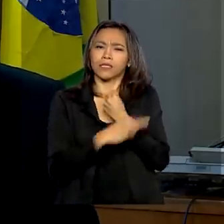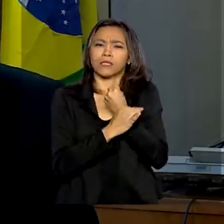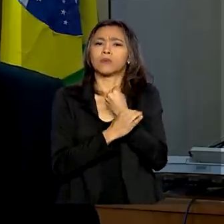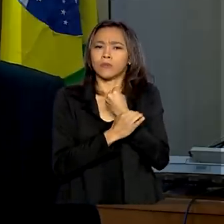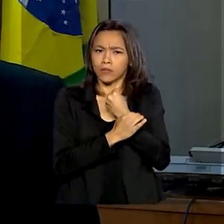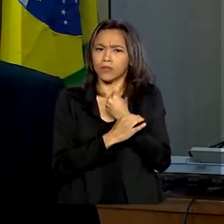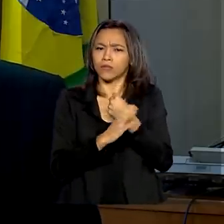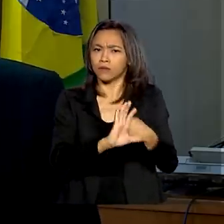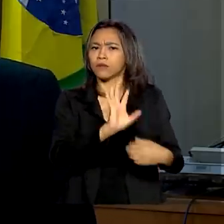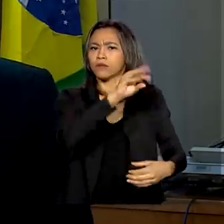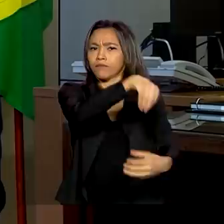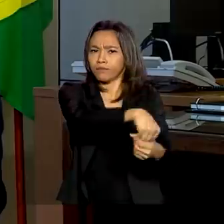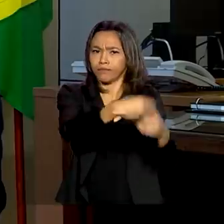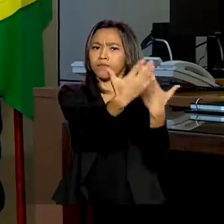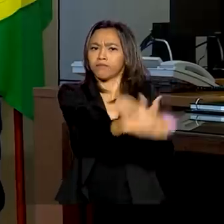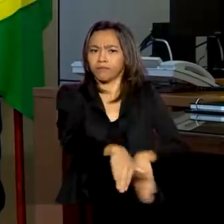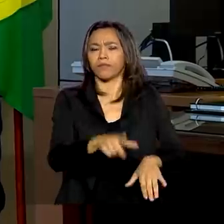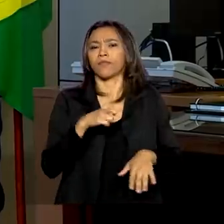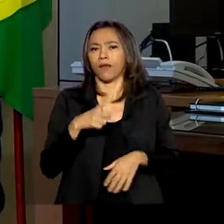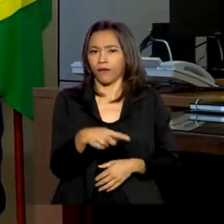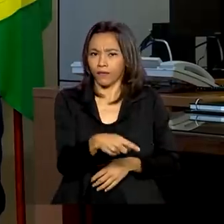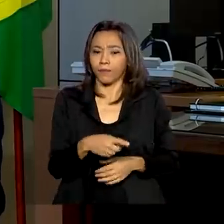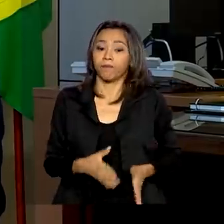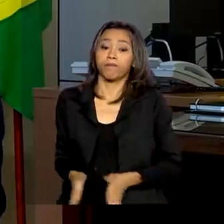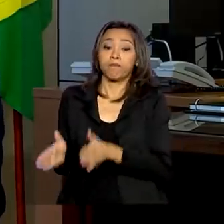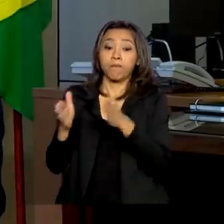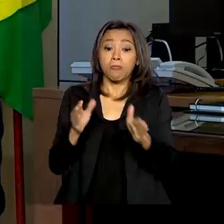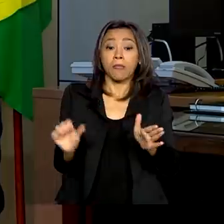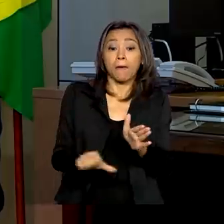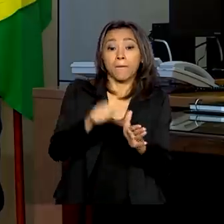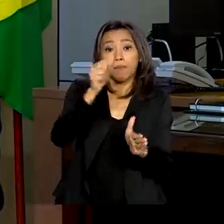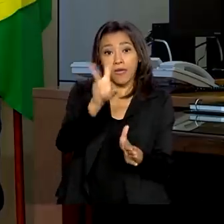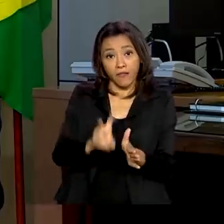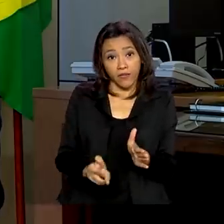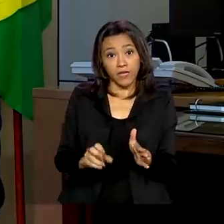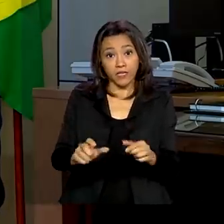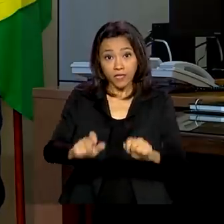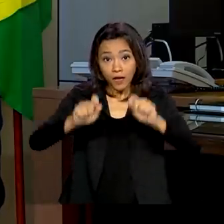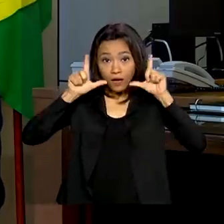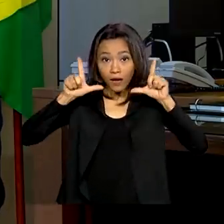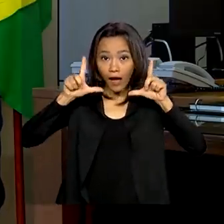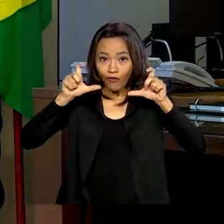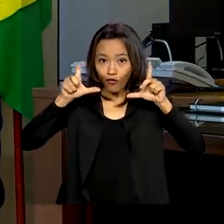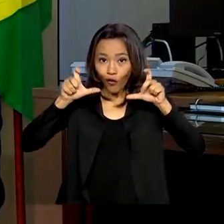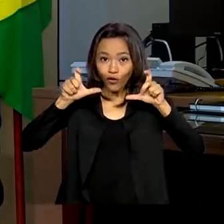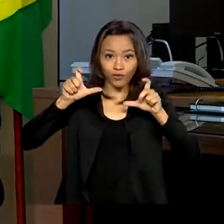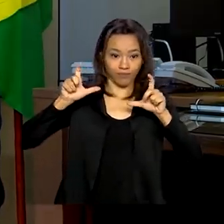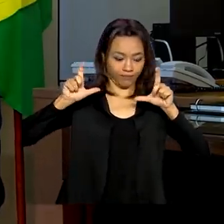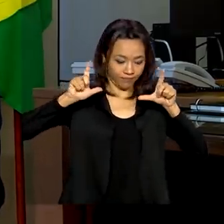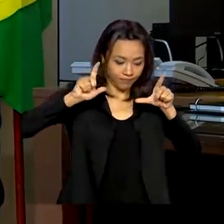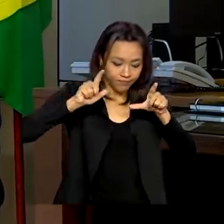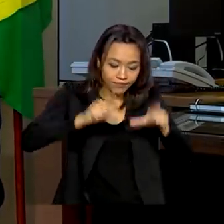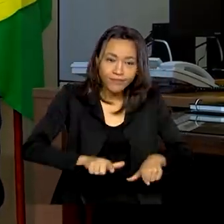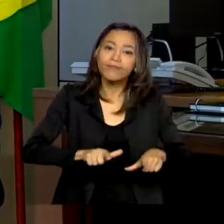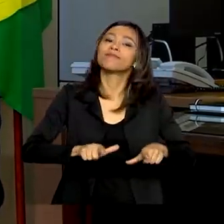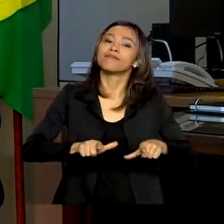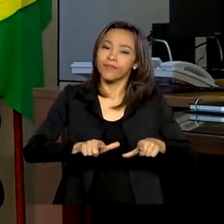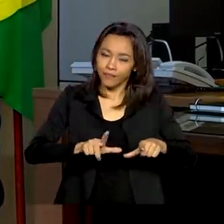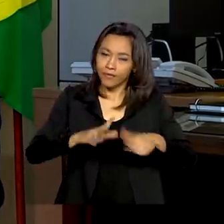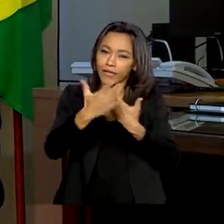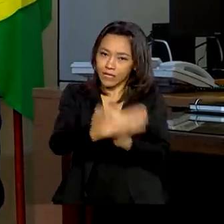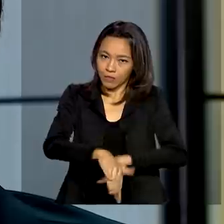segurança da aplicação. Pela primeira vez, a foto do participante também estará impressa nos cadernos de